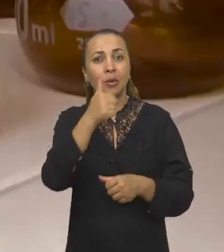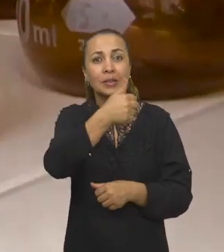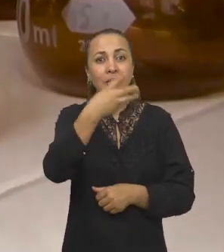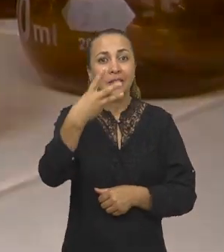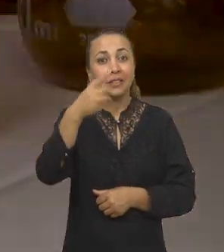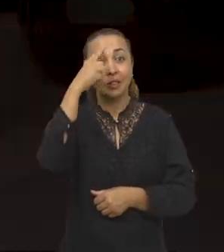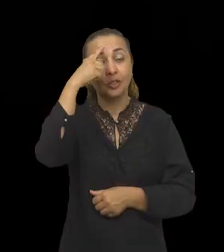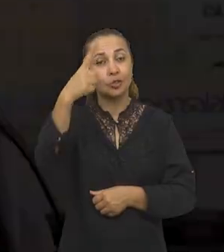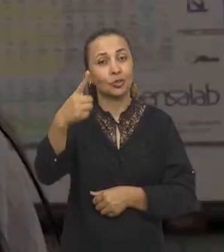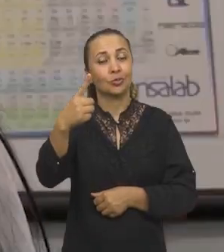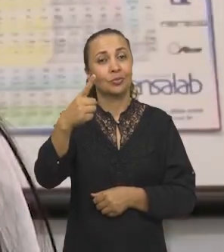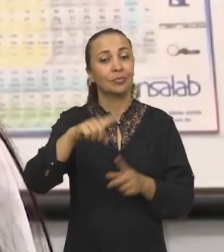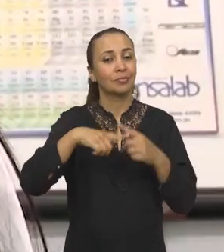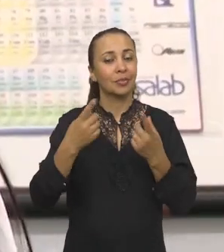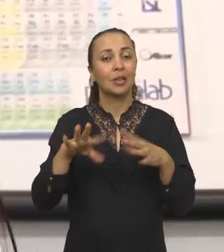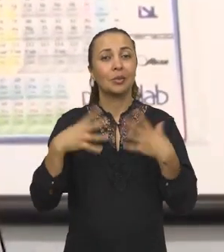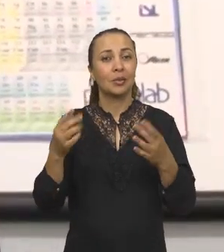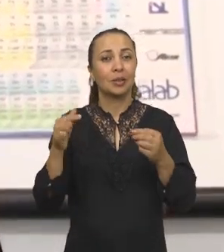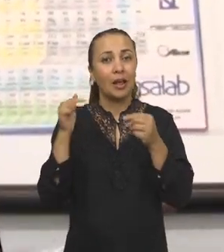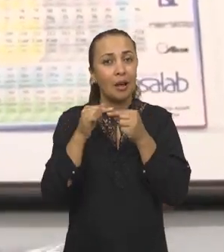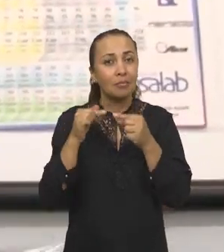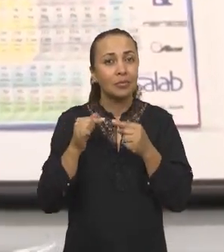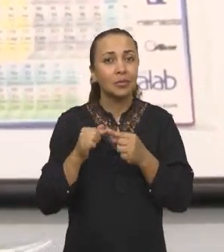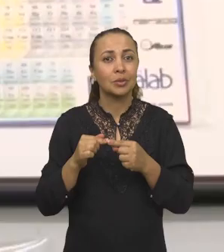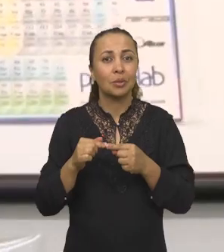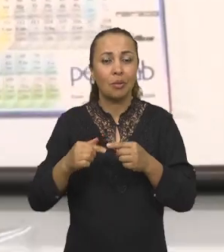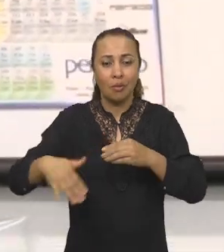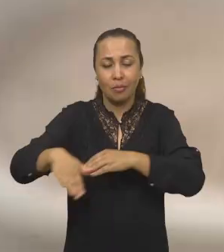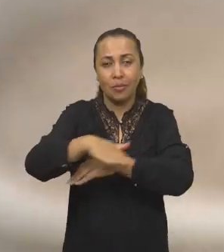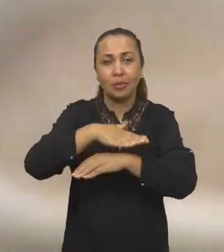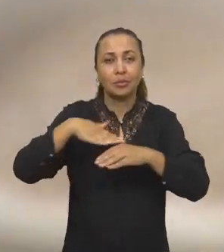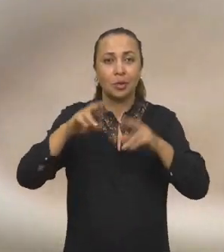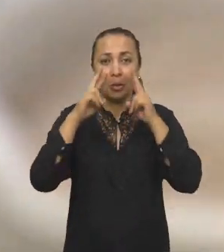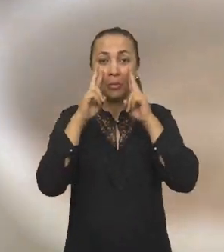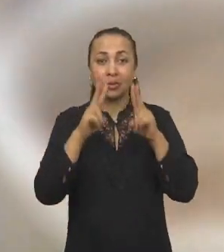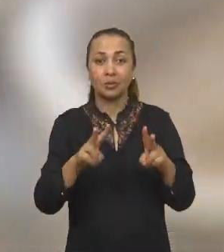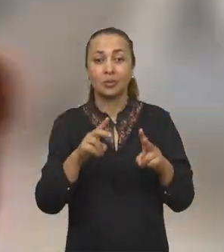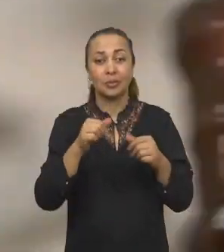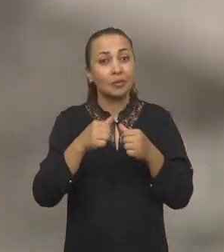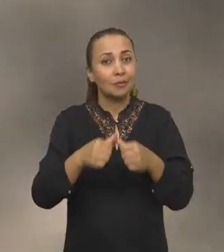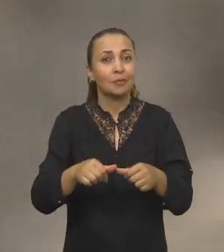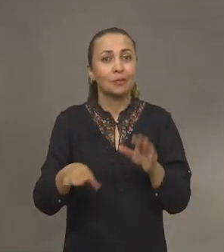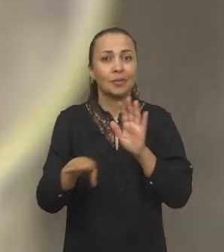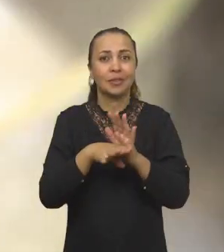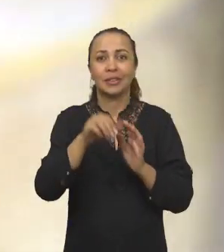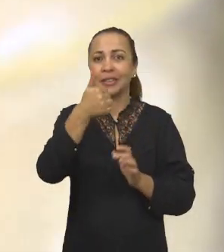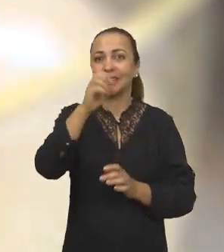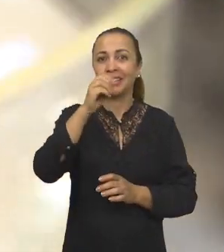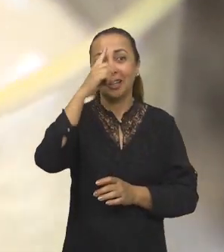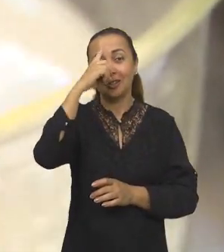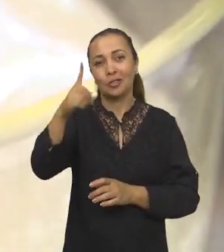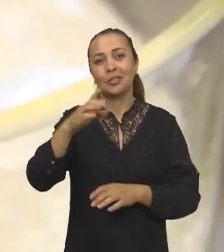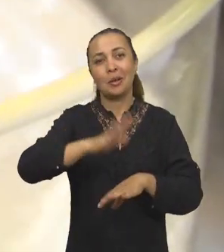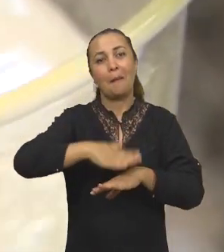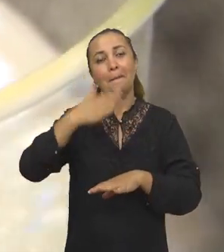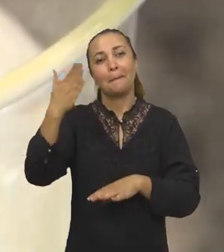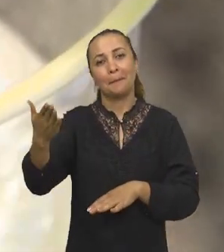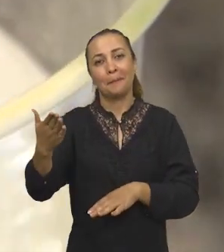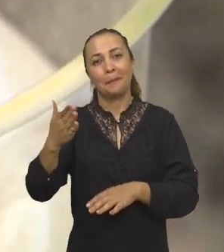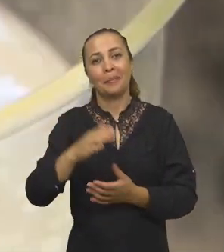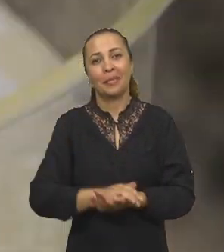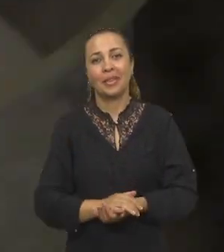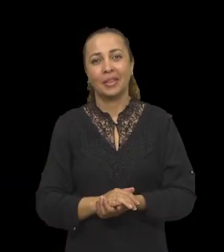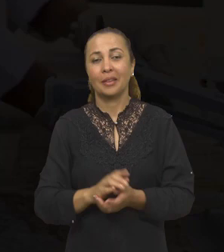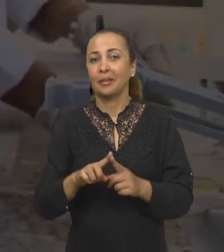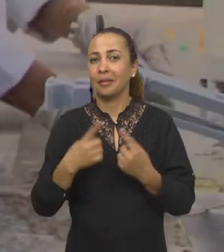de treze dias. Mas, quando a gente aplicou o revestimento, a gente observou que ele conseguiu ir até dez dias a mais.